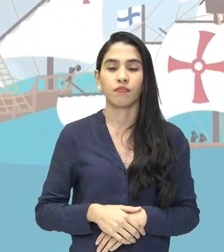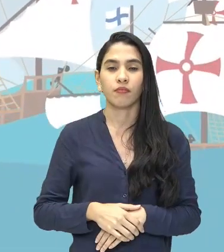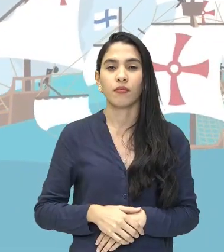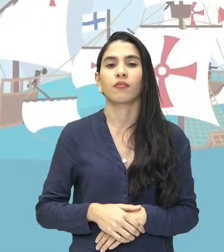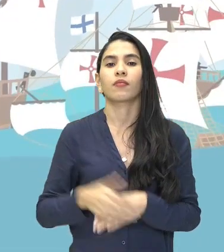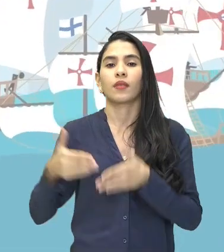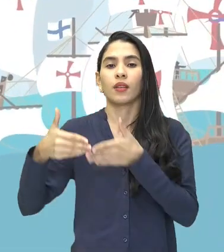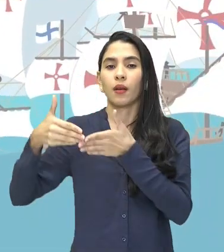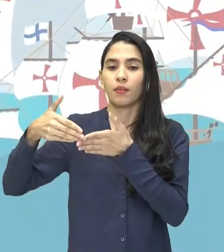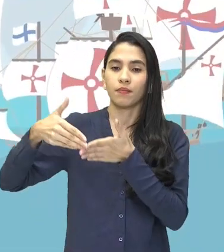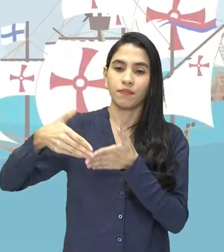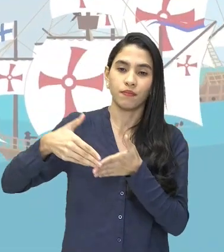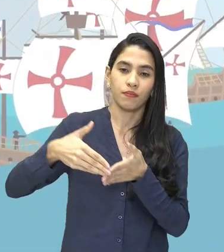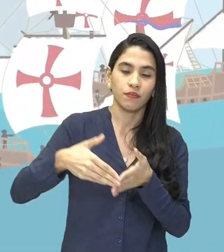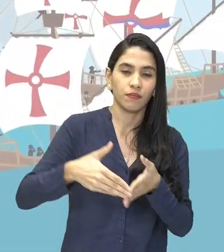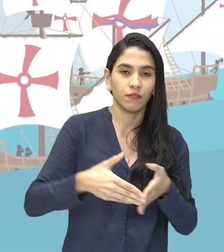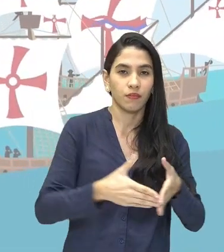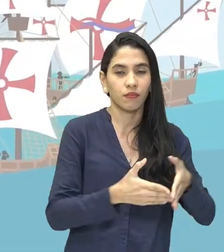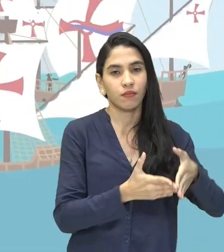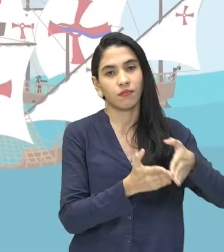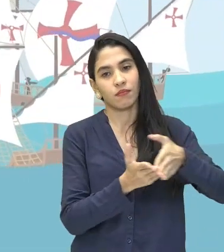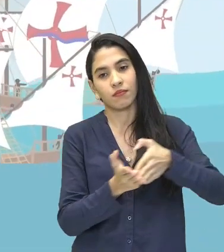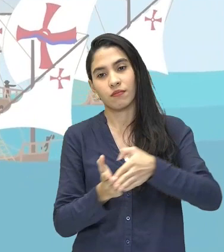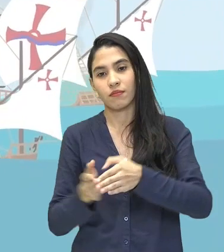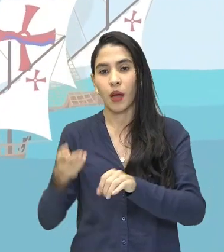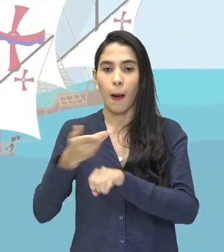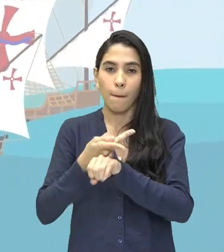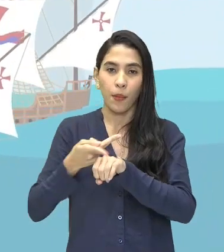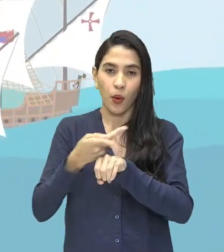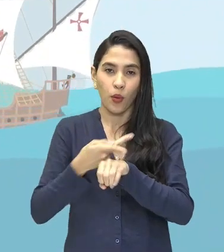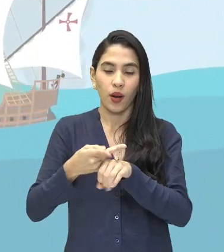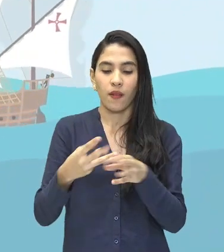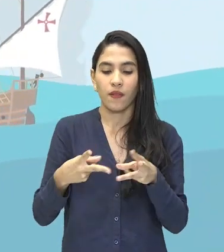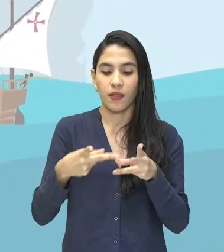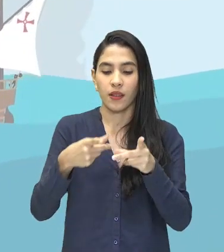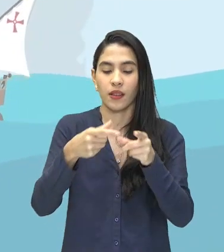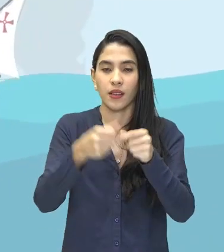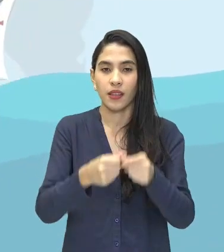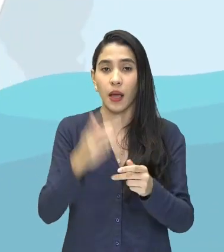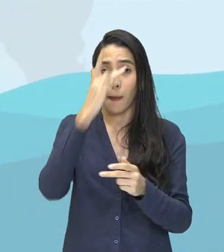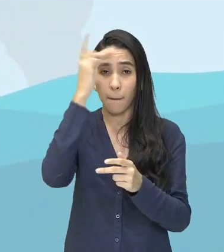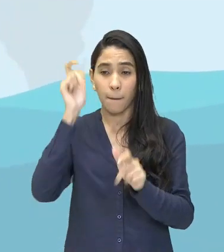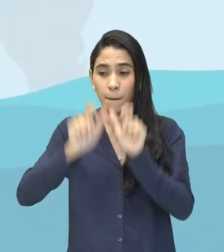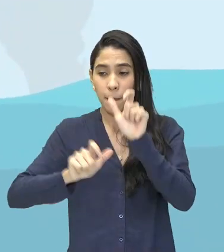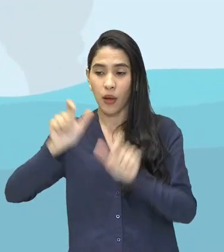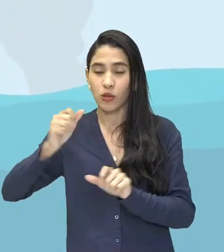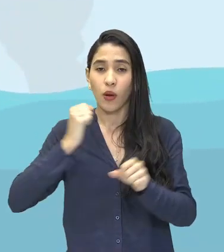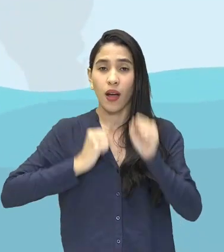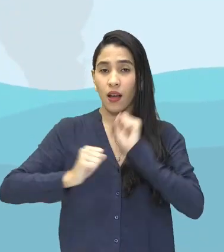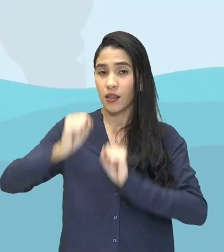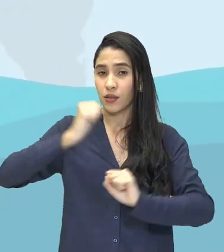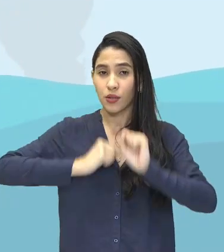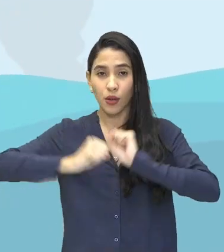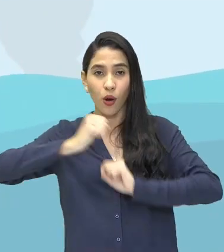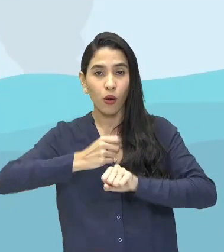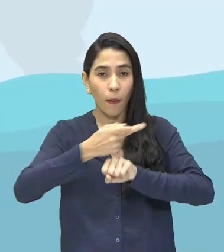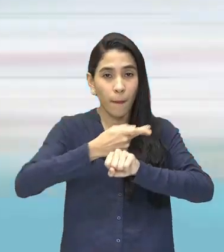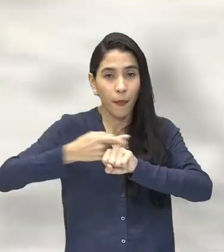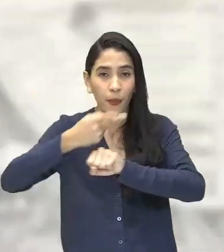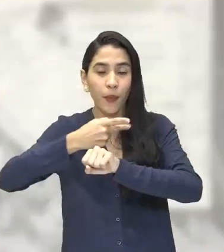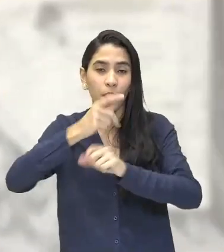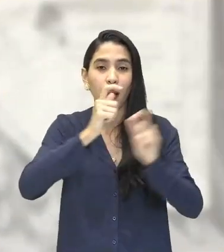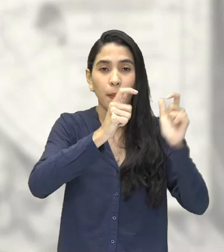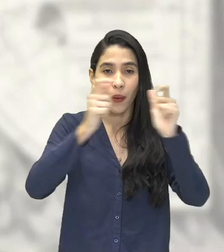partiam em busca de terras distantes, cheios de mercadores e ansiosos por explorar novos